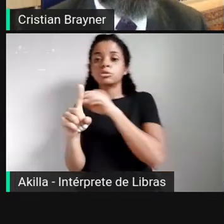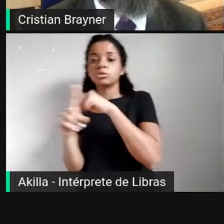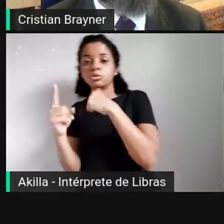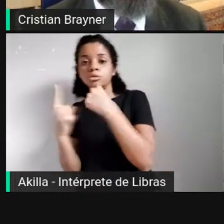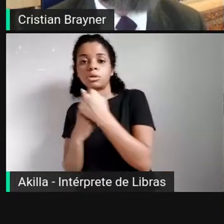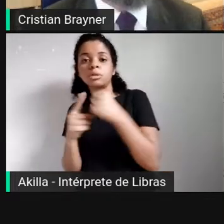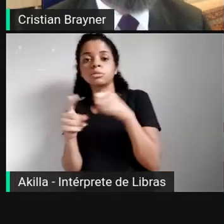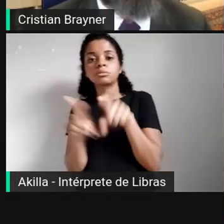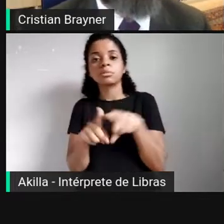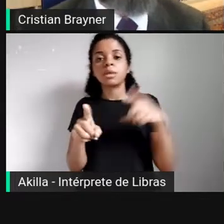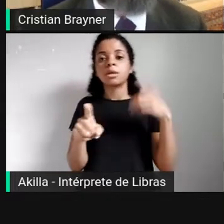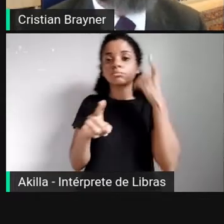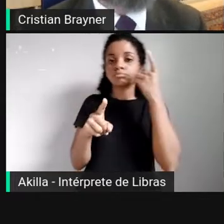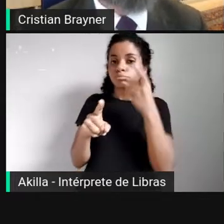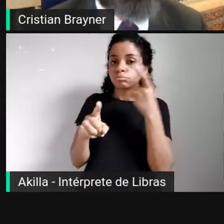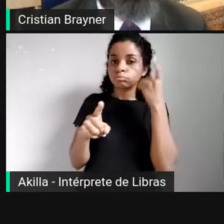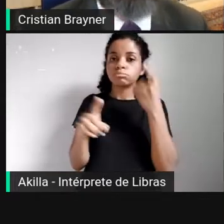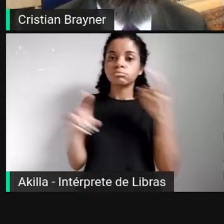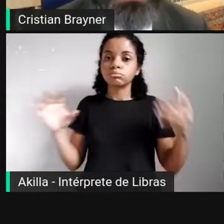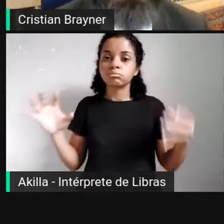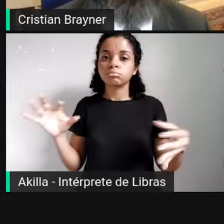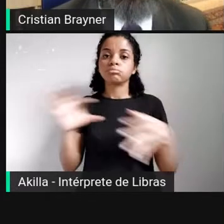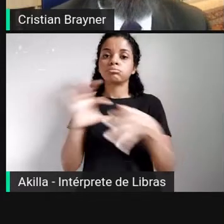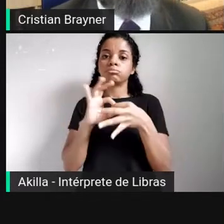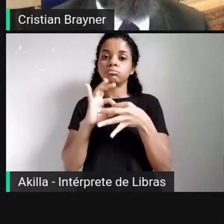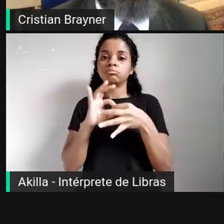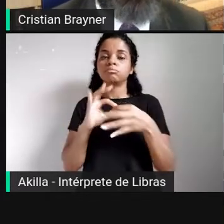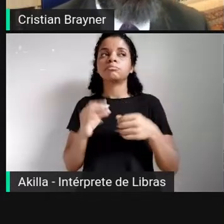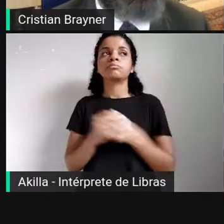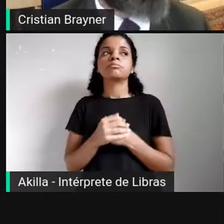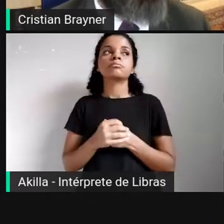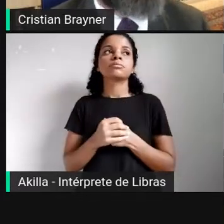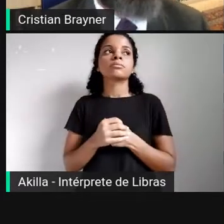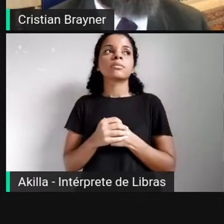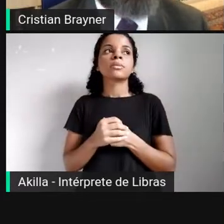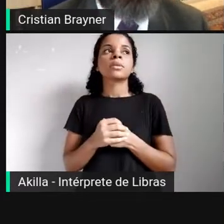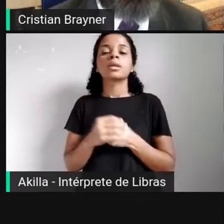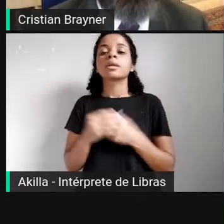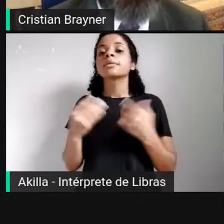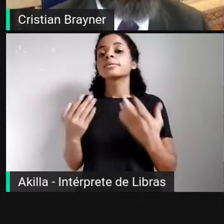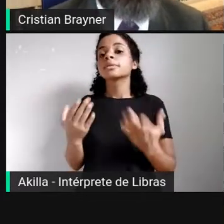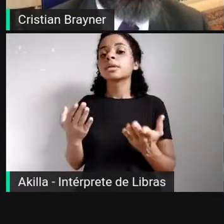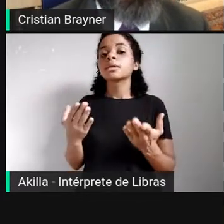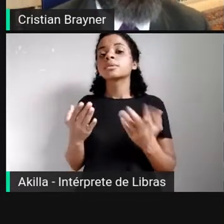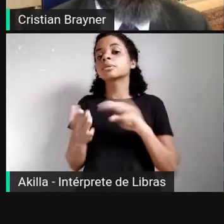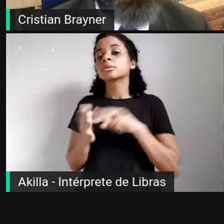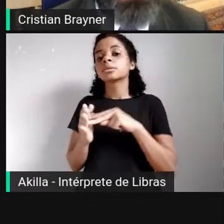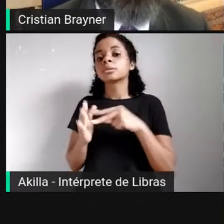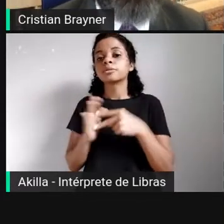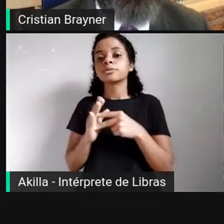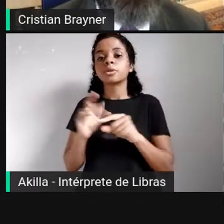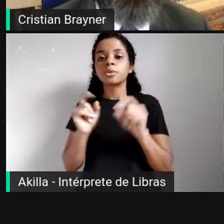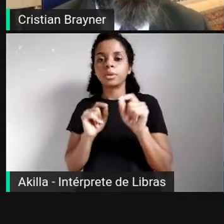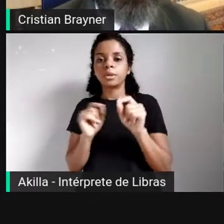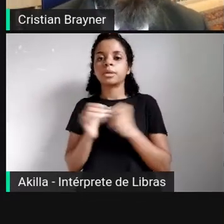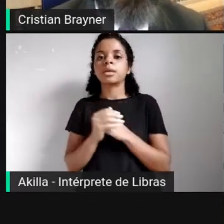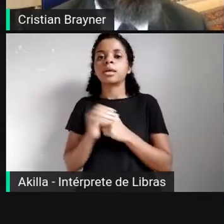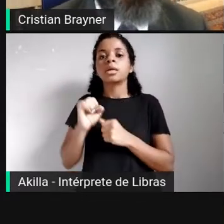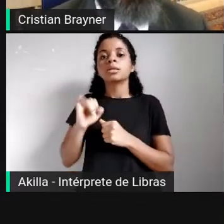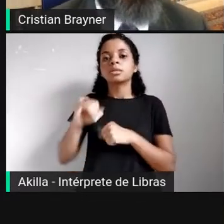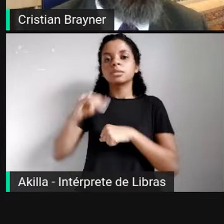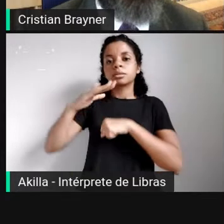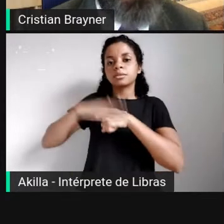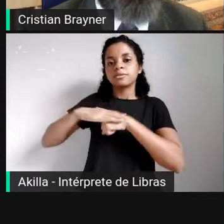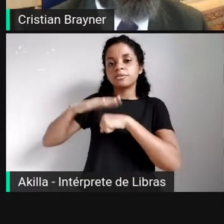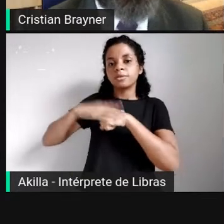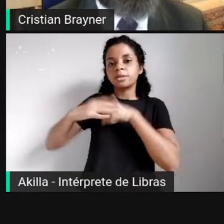estão encaminhando mensagens ou assistindo. Então, isso implica, evidentemente, se você estabelece como